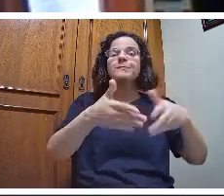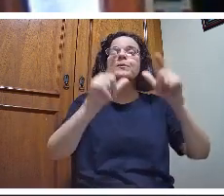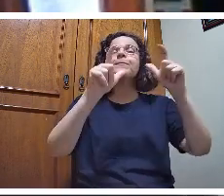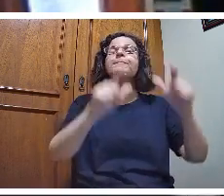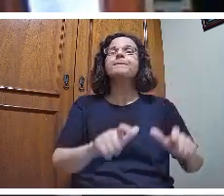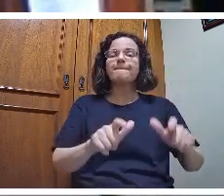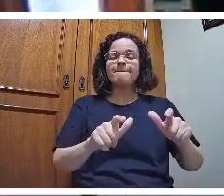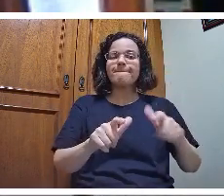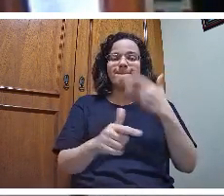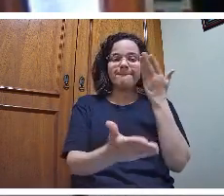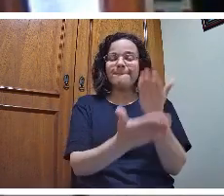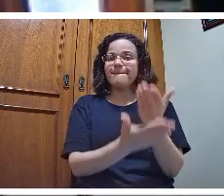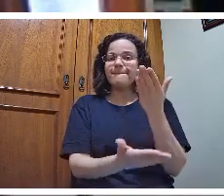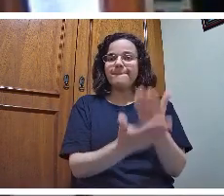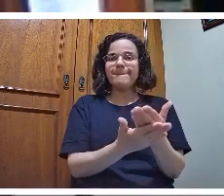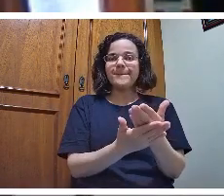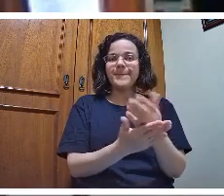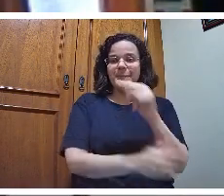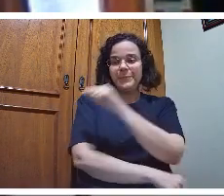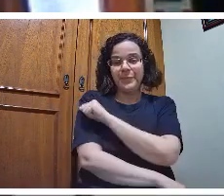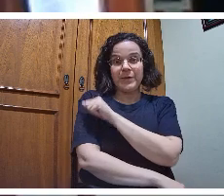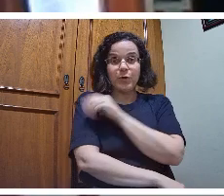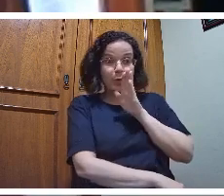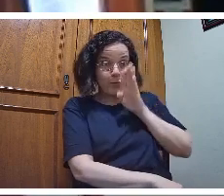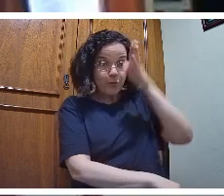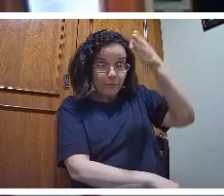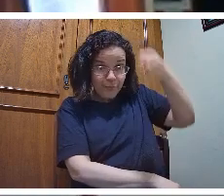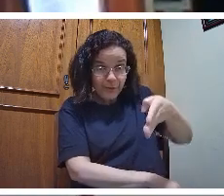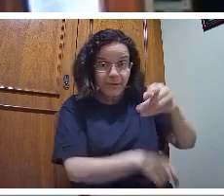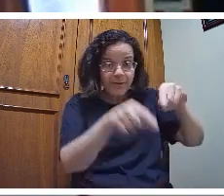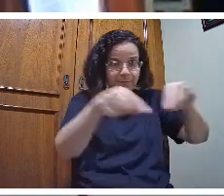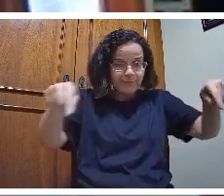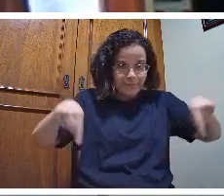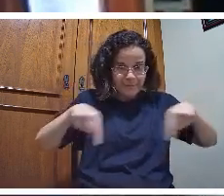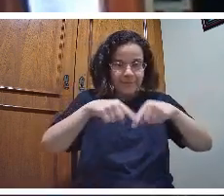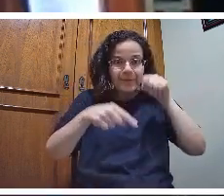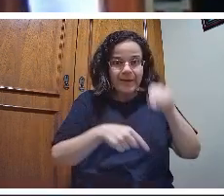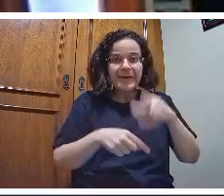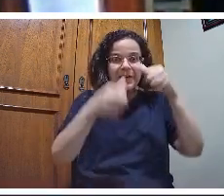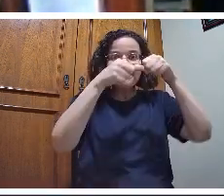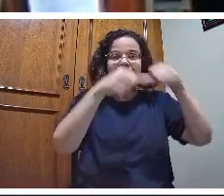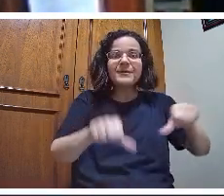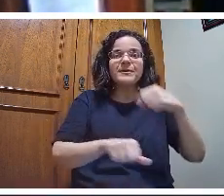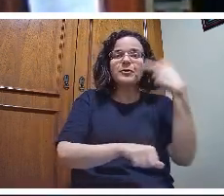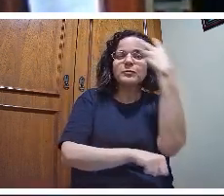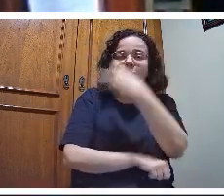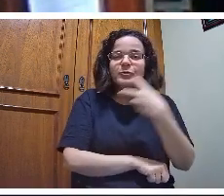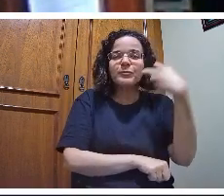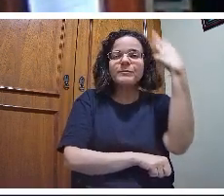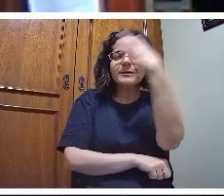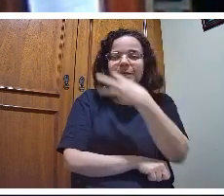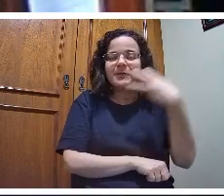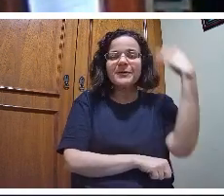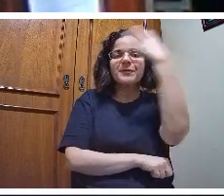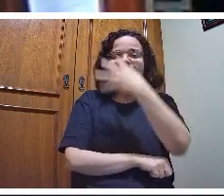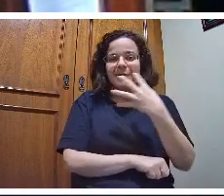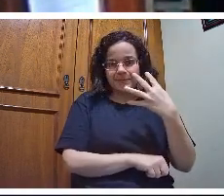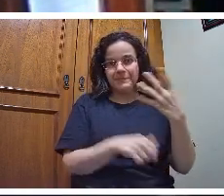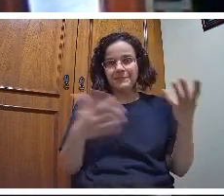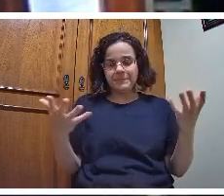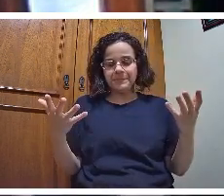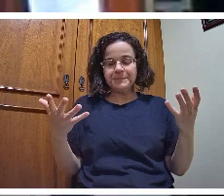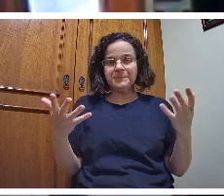aquele quadrado e lá permanece duas, três, quatro horas. Ora, a pedagogia histórico-crítica,